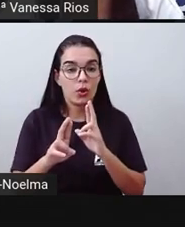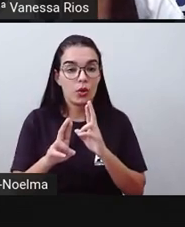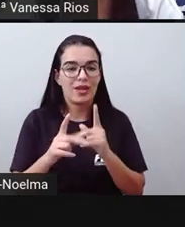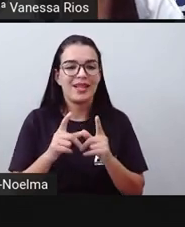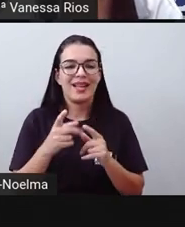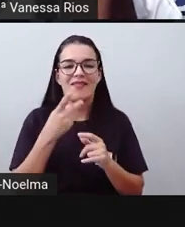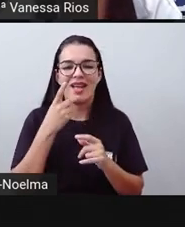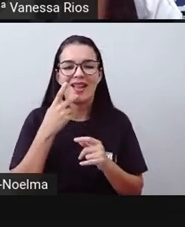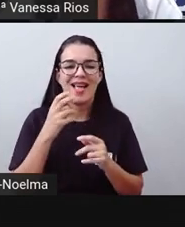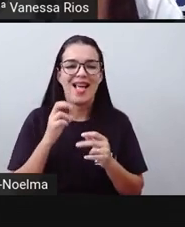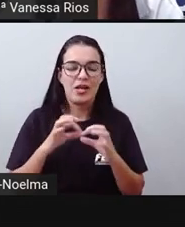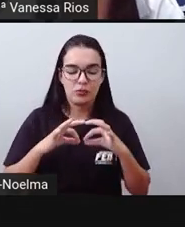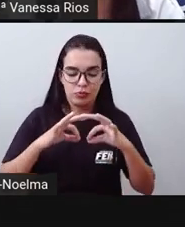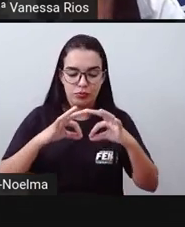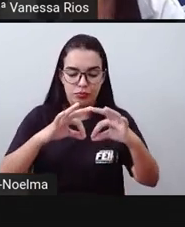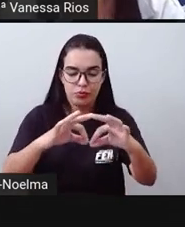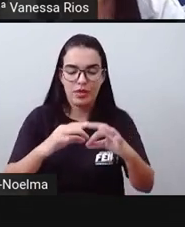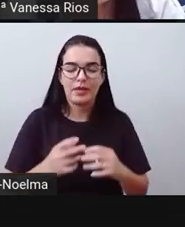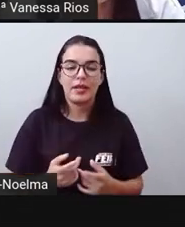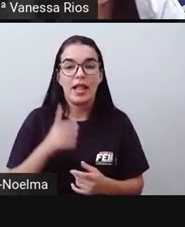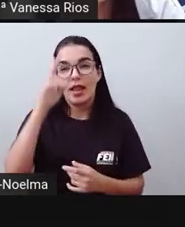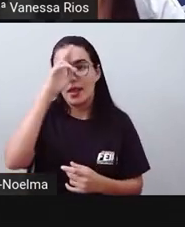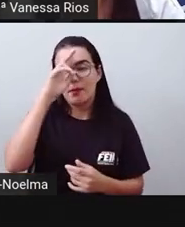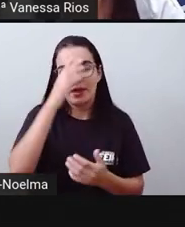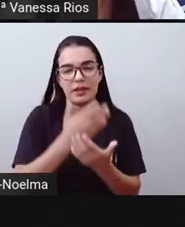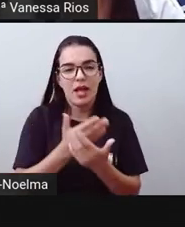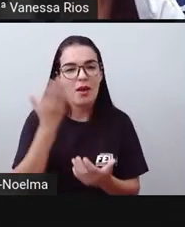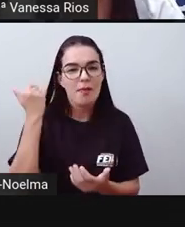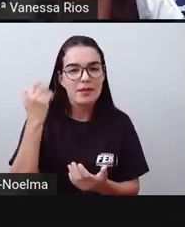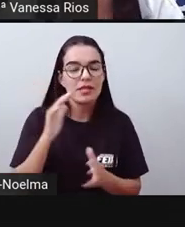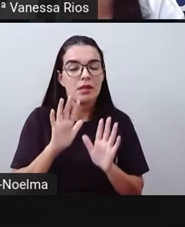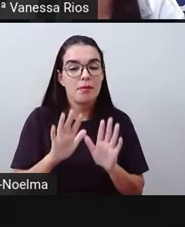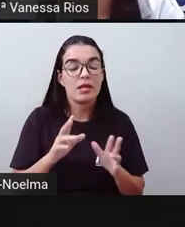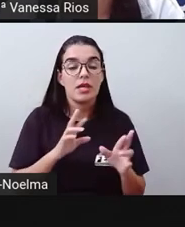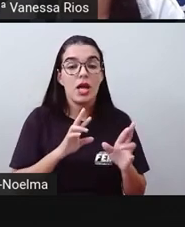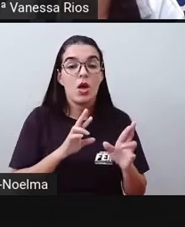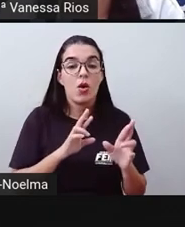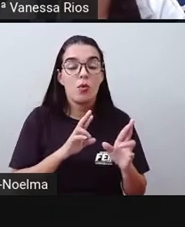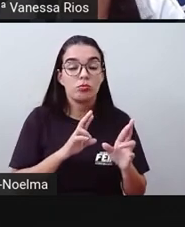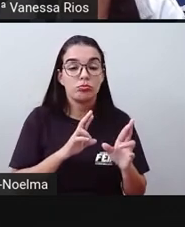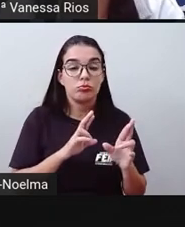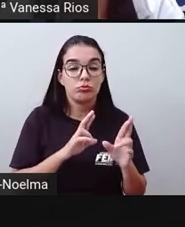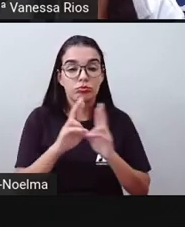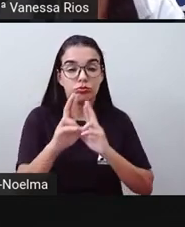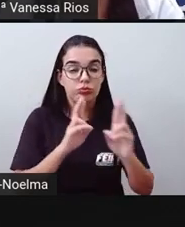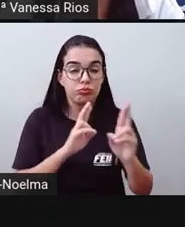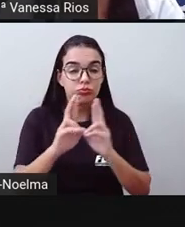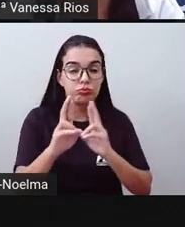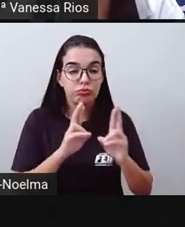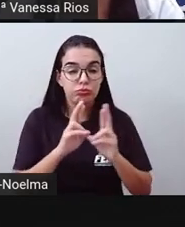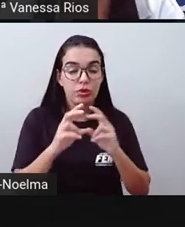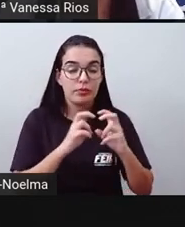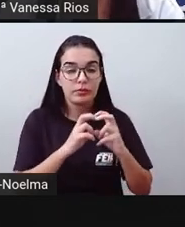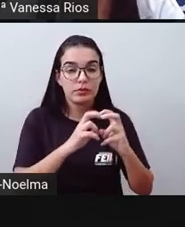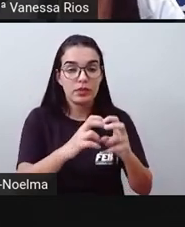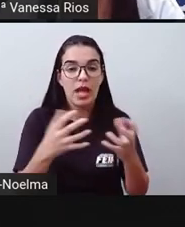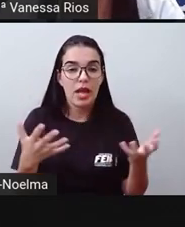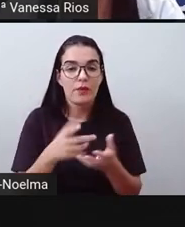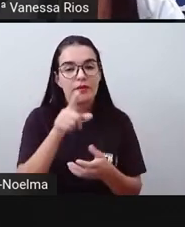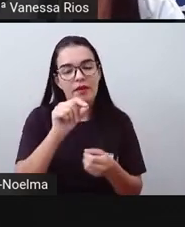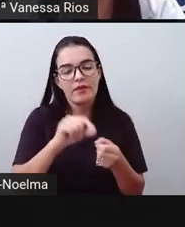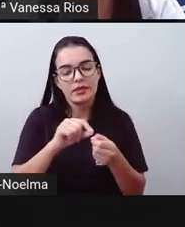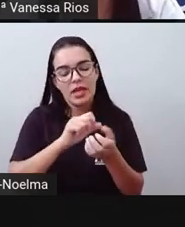lembrando da aula passada, mas é o transporte rodoviário do nosso país, a gente vai agora fazer a